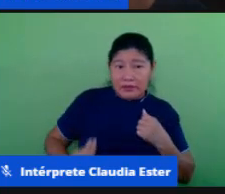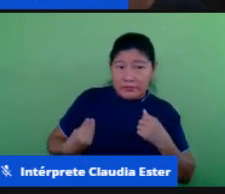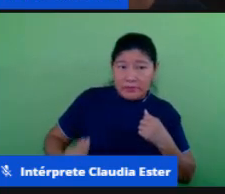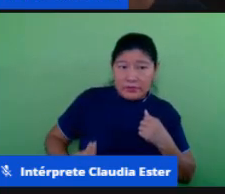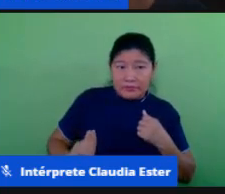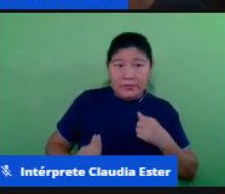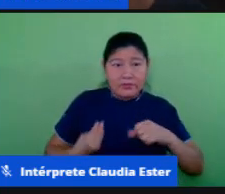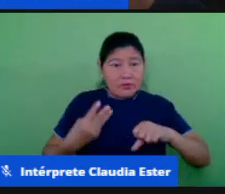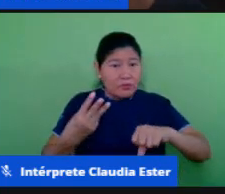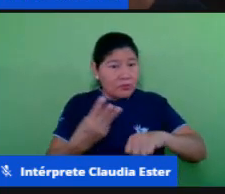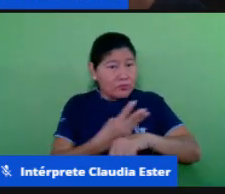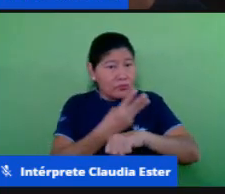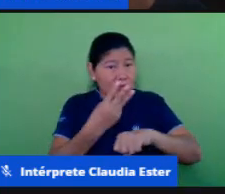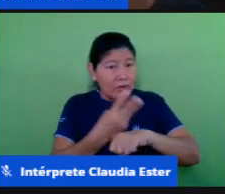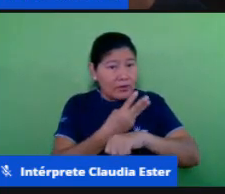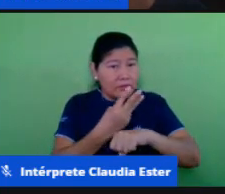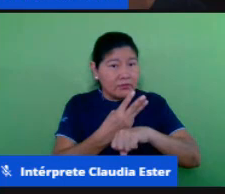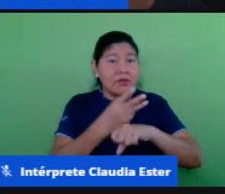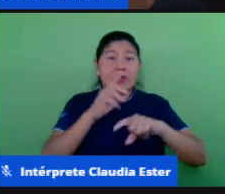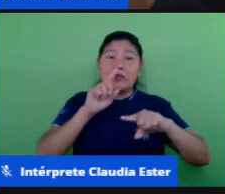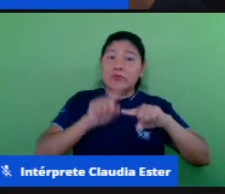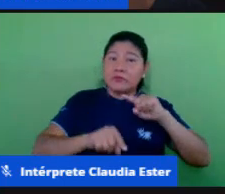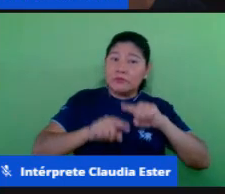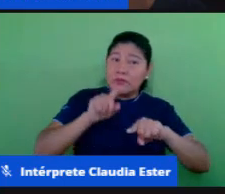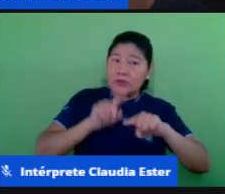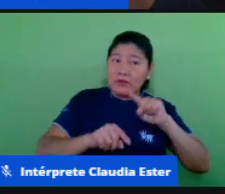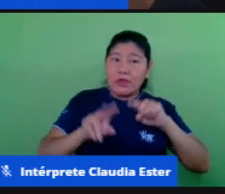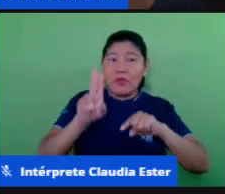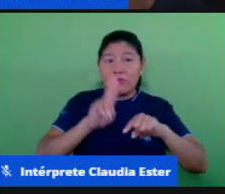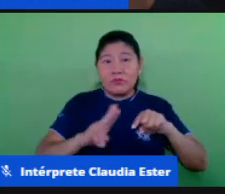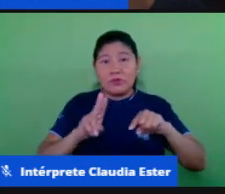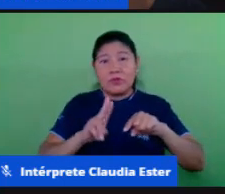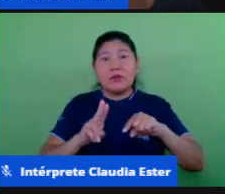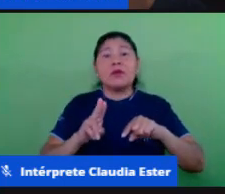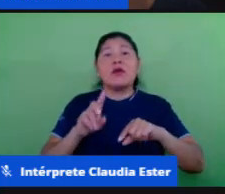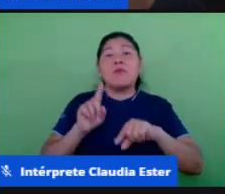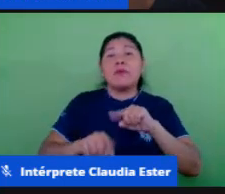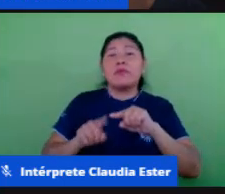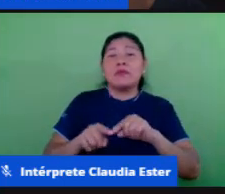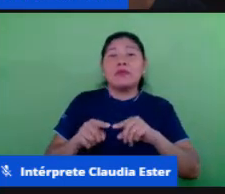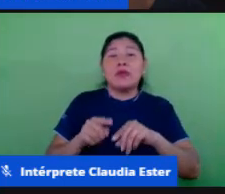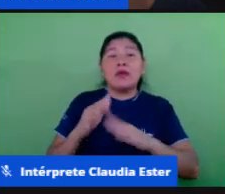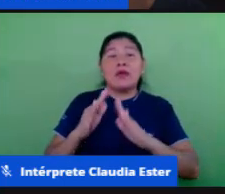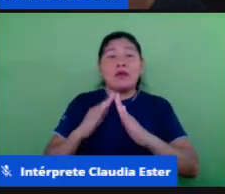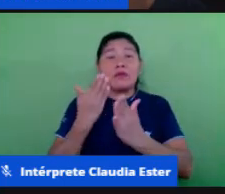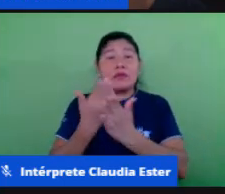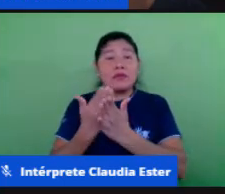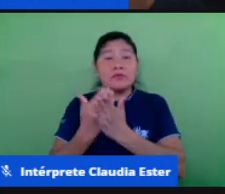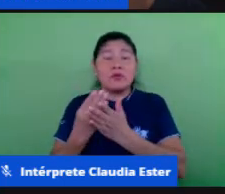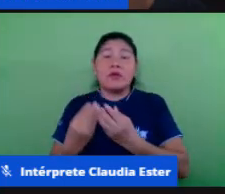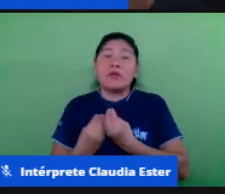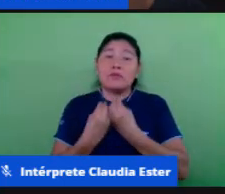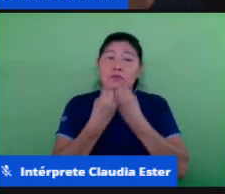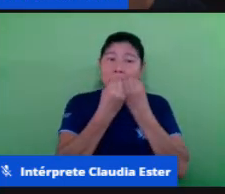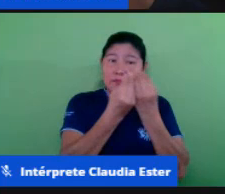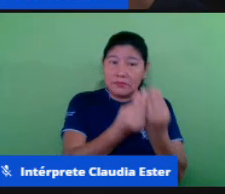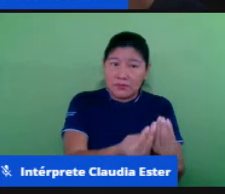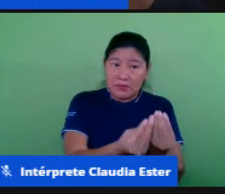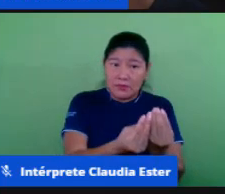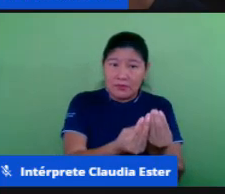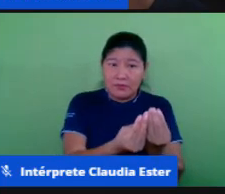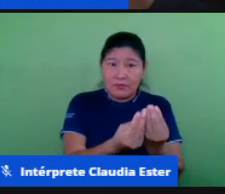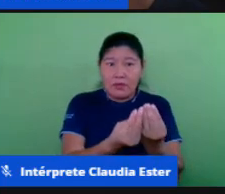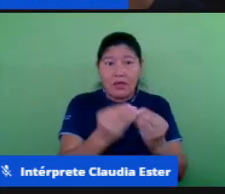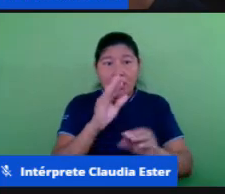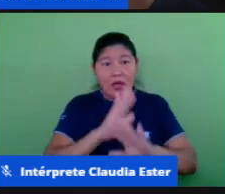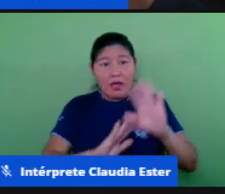do whatsapp das ferramentas em que a escola está fazendo uso tem algumas escolas que estão utilizando também